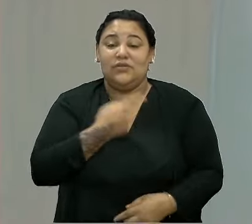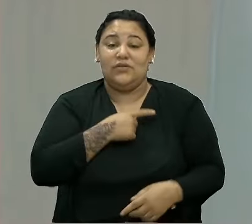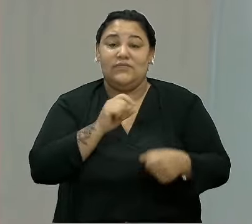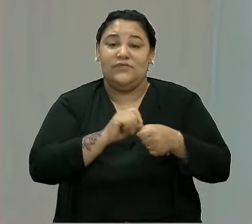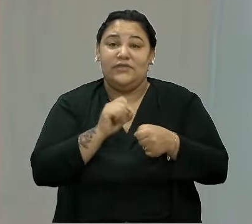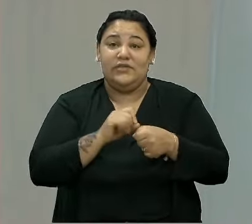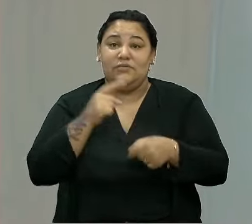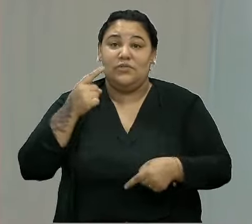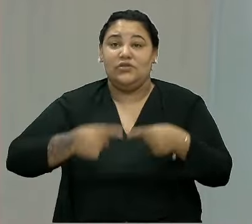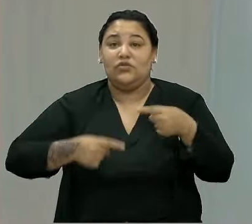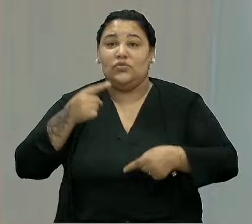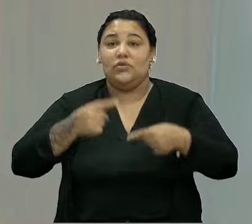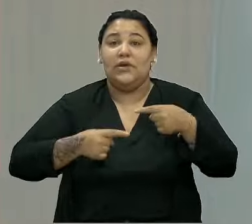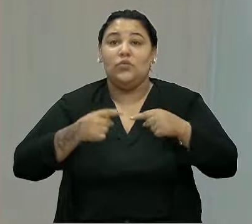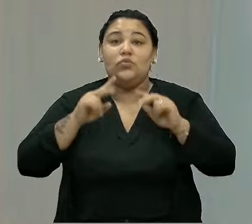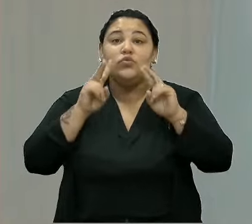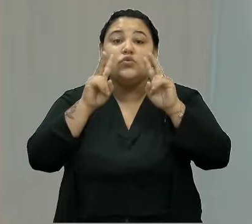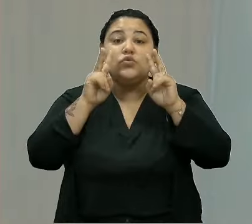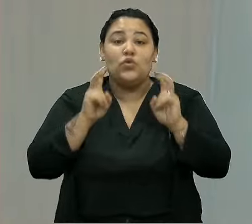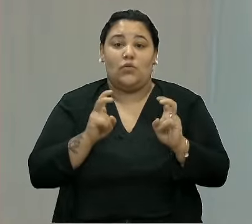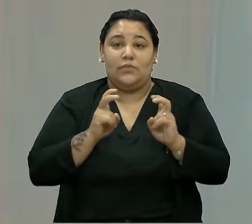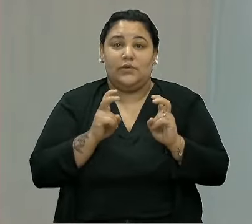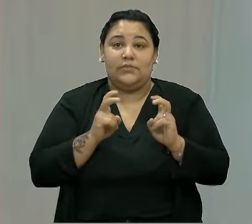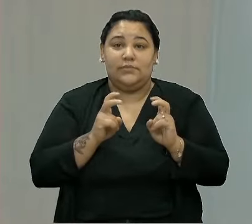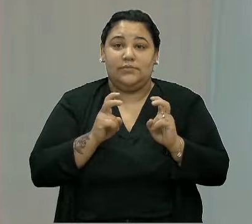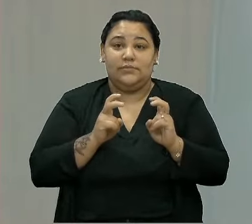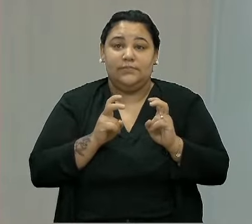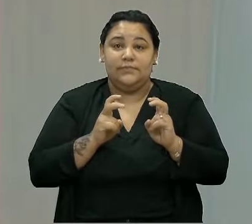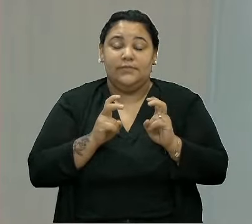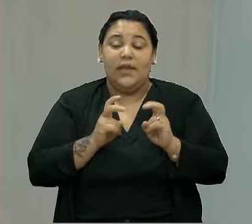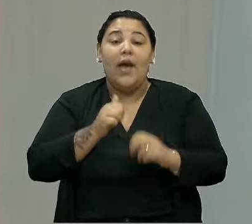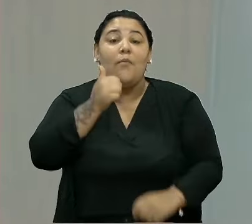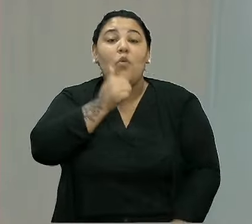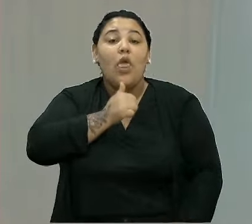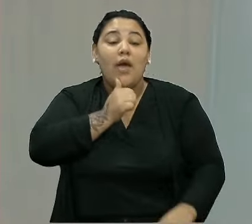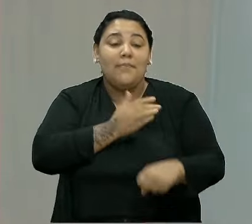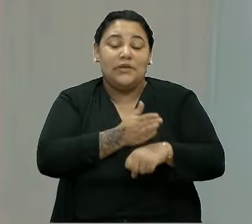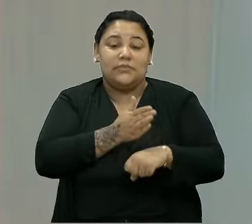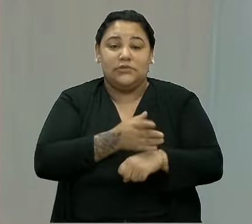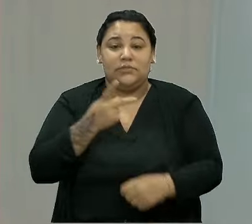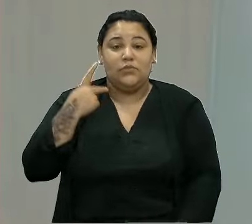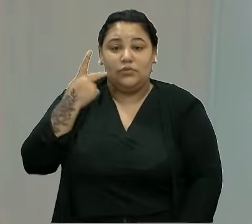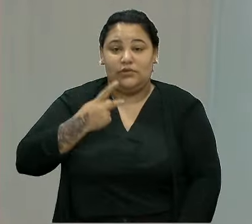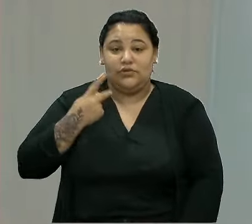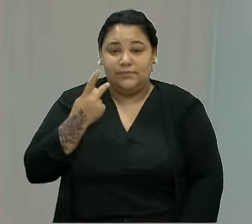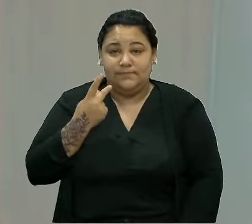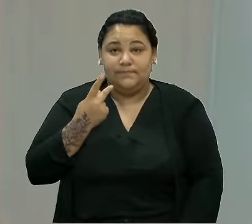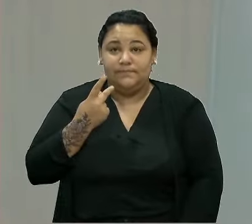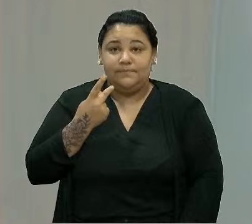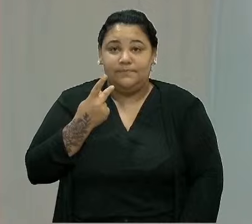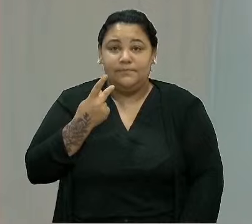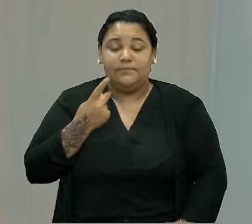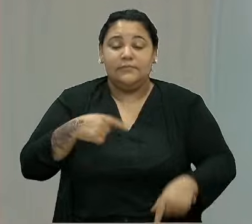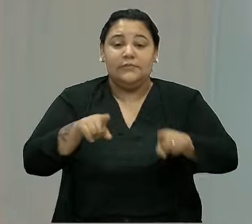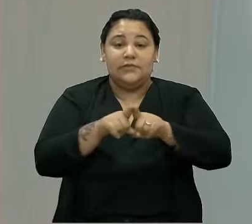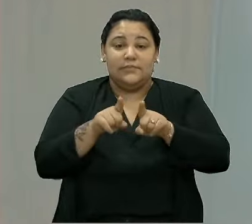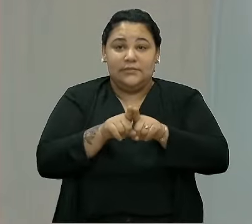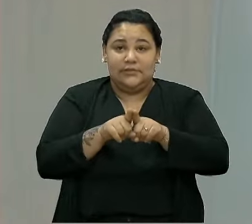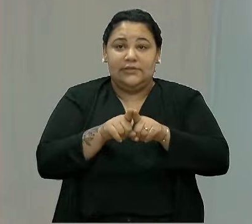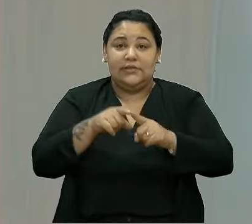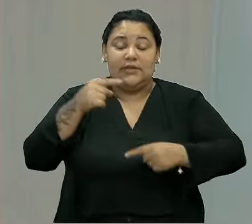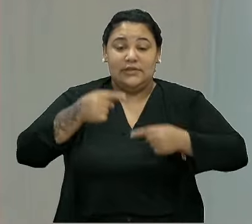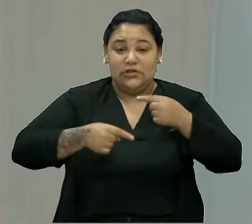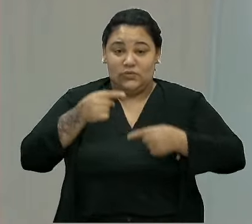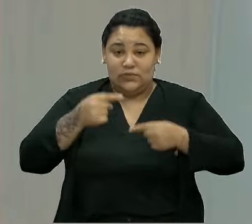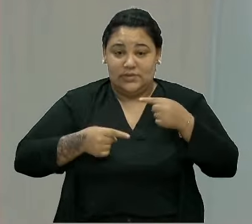debate sobre a questão das mulheres na legislação. e esses mesmos debates